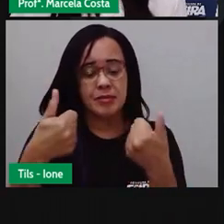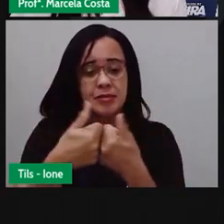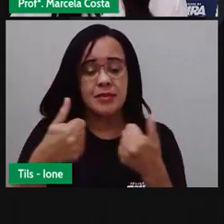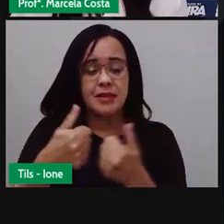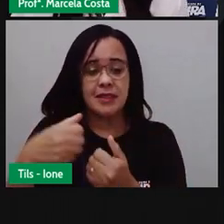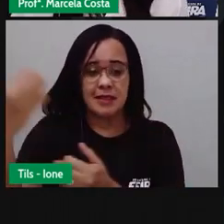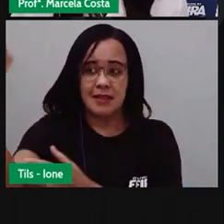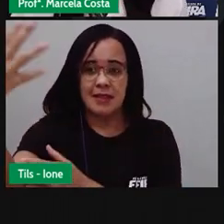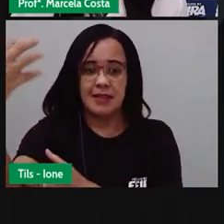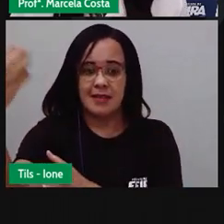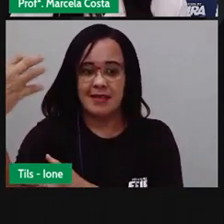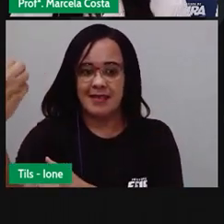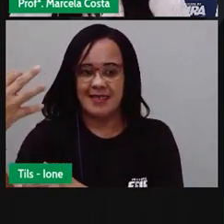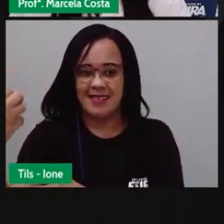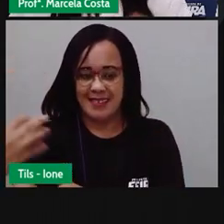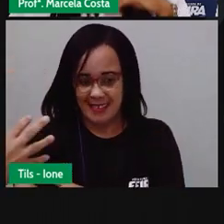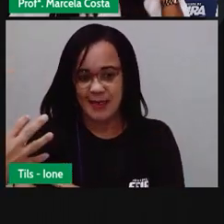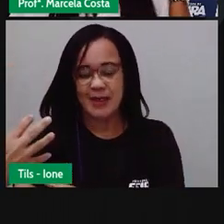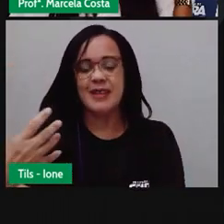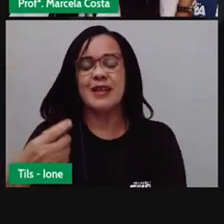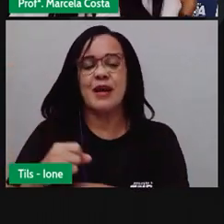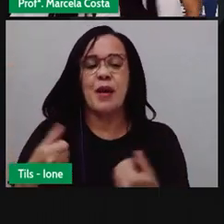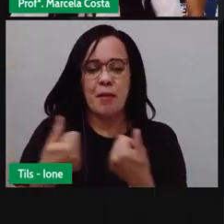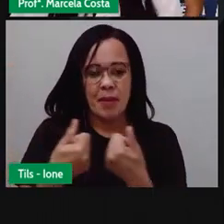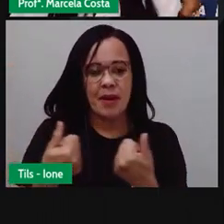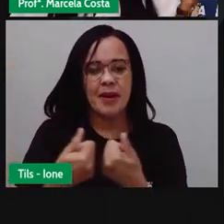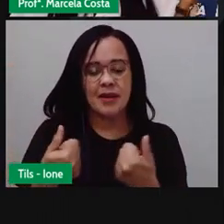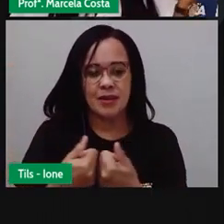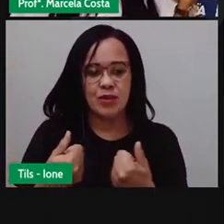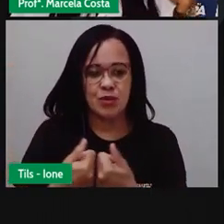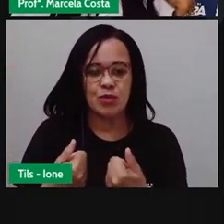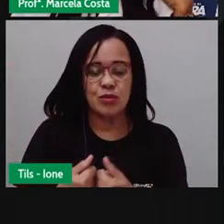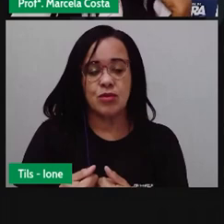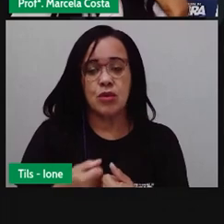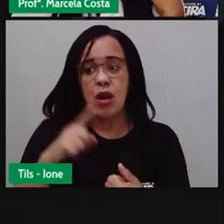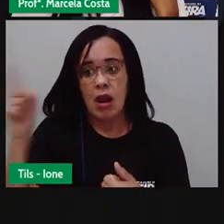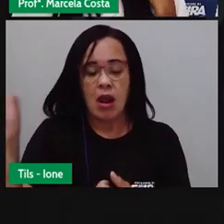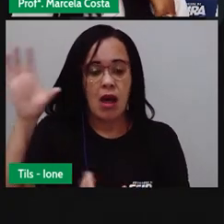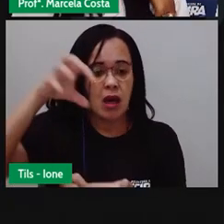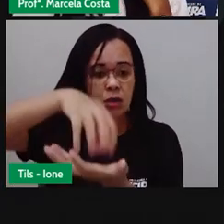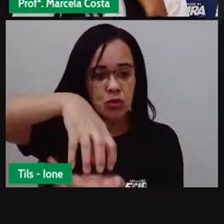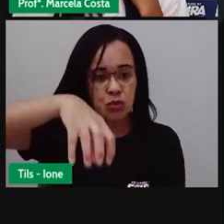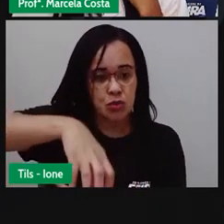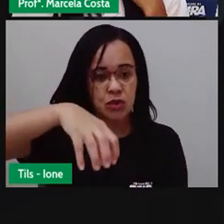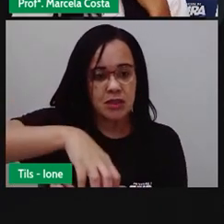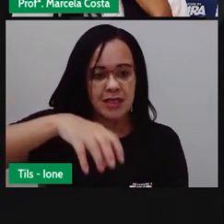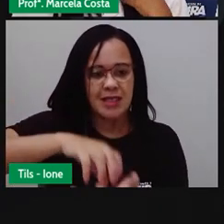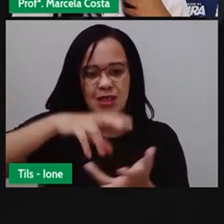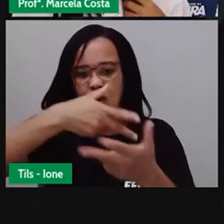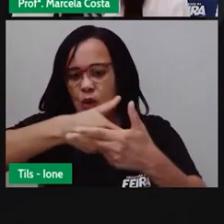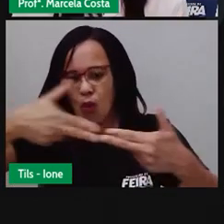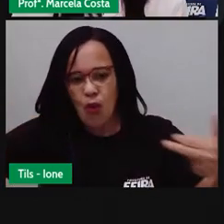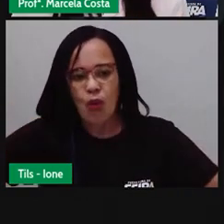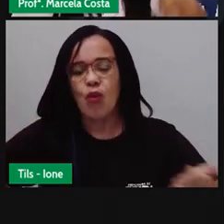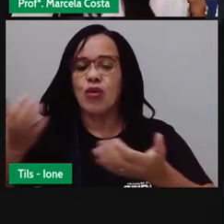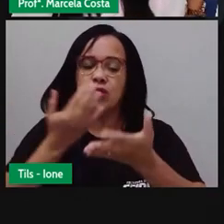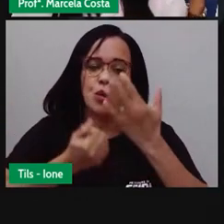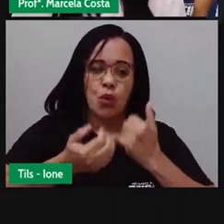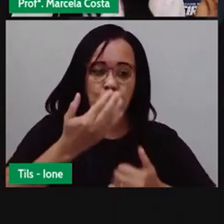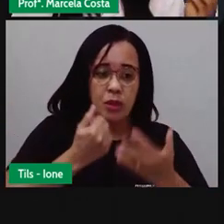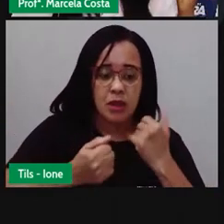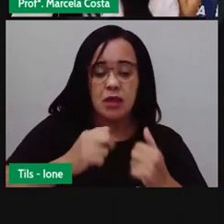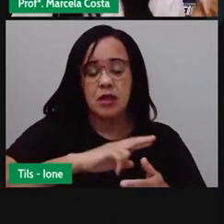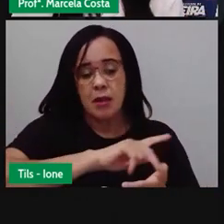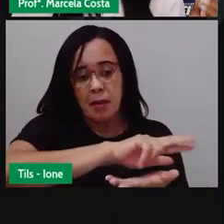sinaleira, próximo ali ao centro de abastecimento, ao